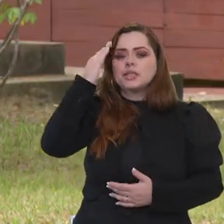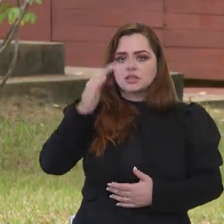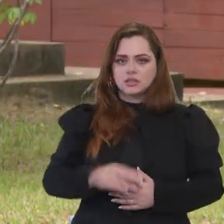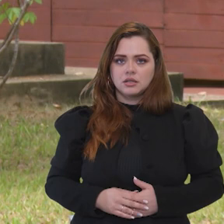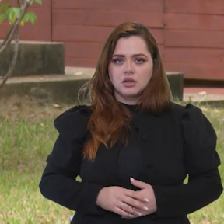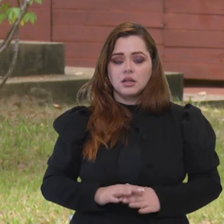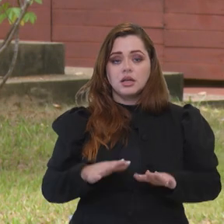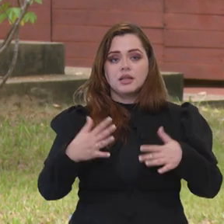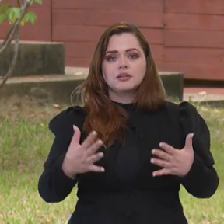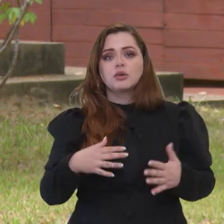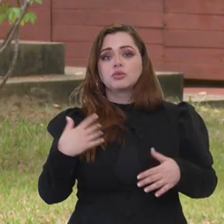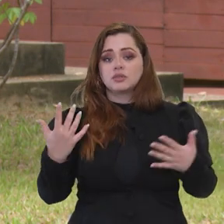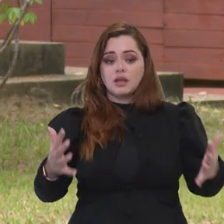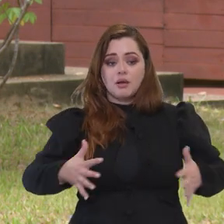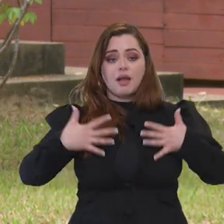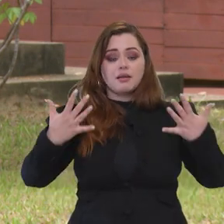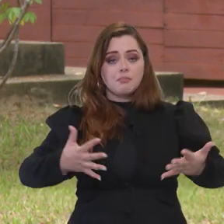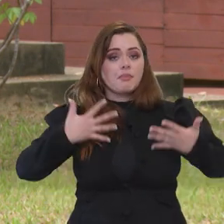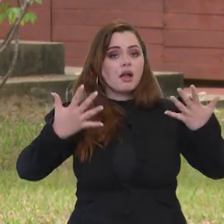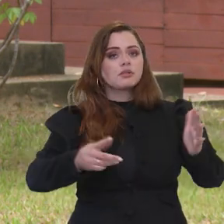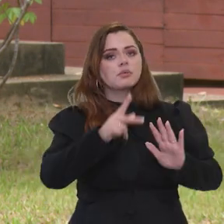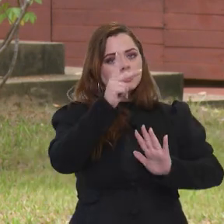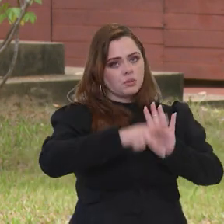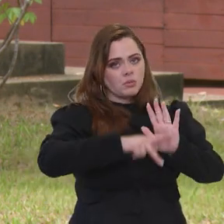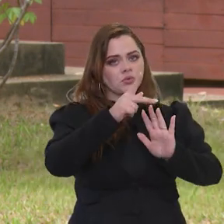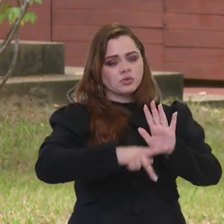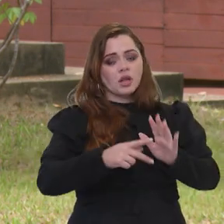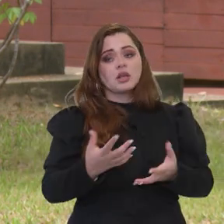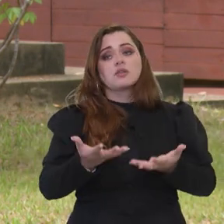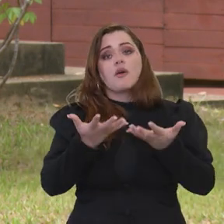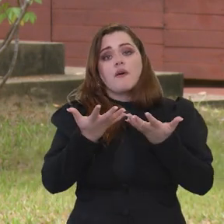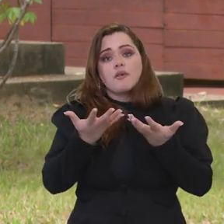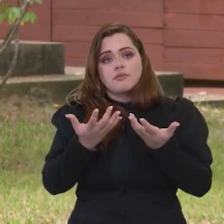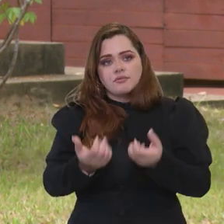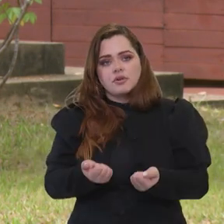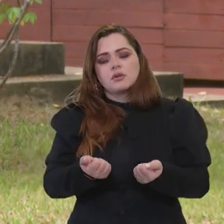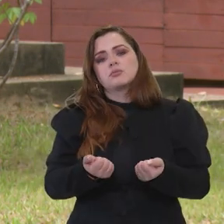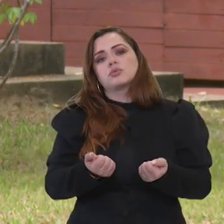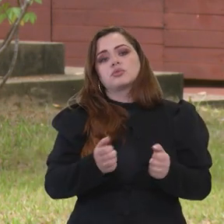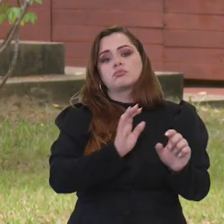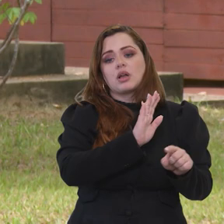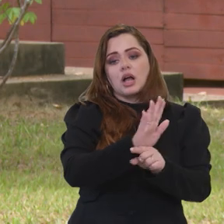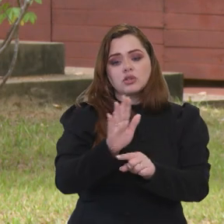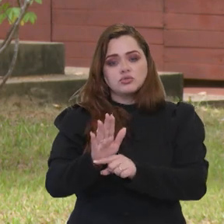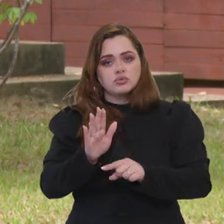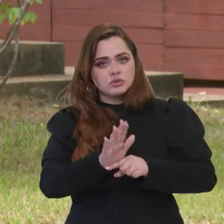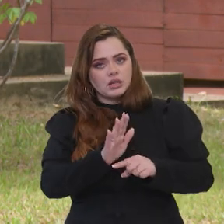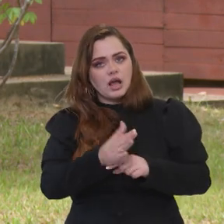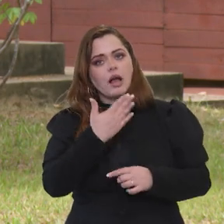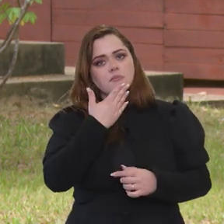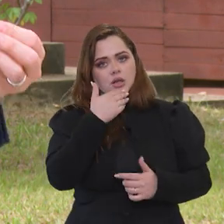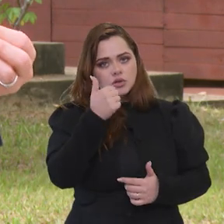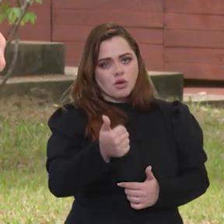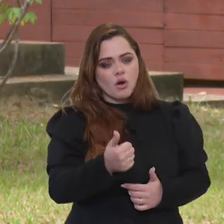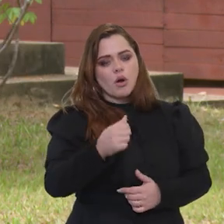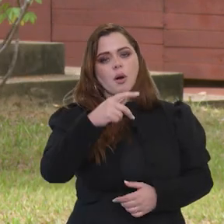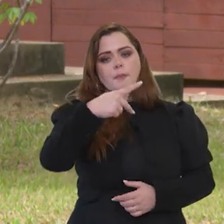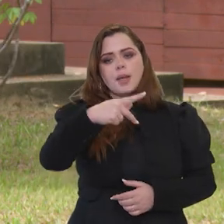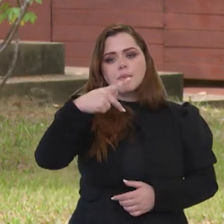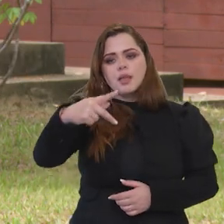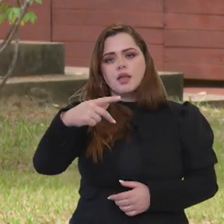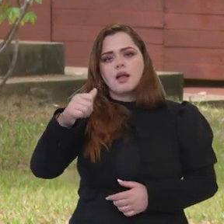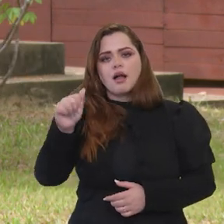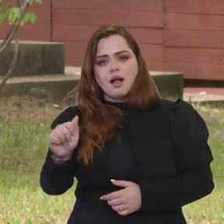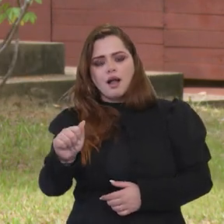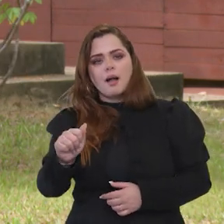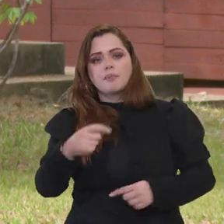Então, a gente está muito entusiasmado com esse projeto e acredita que ele vai dar uma boa contribuição, como tem dado o PPA, para que